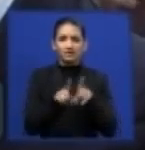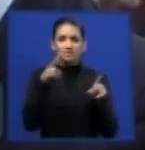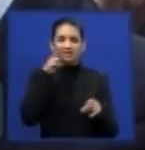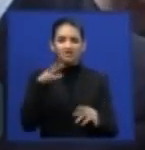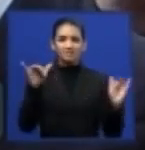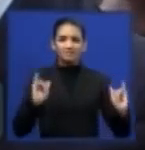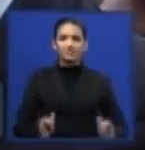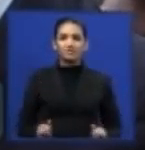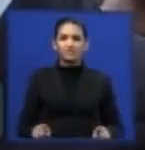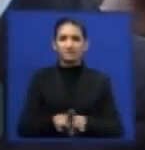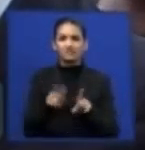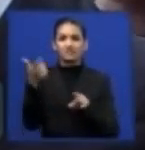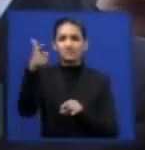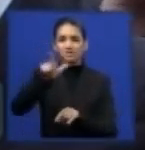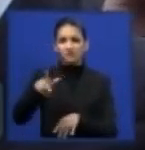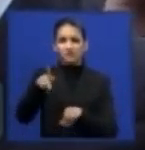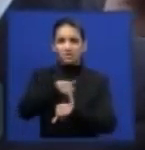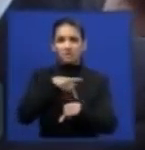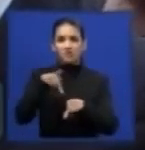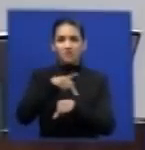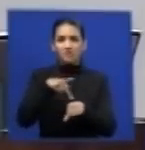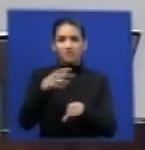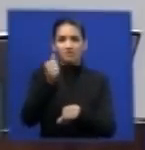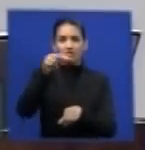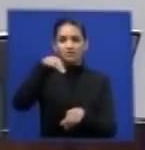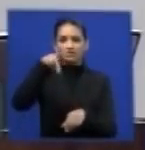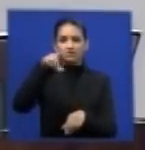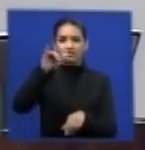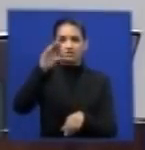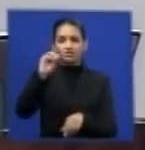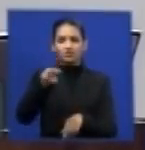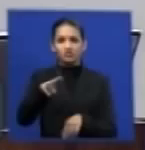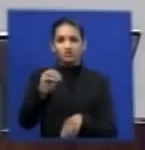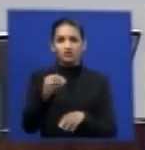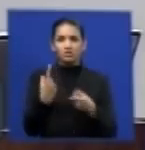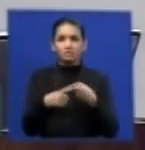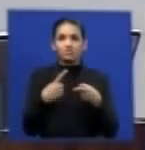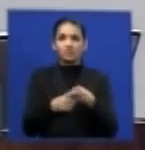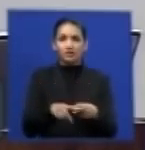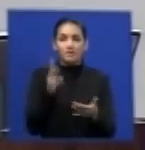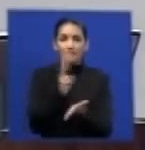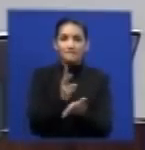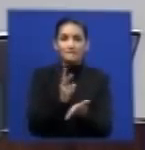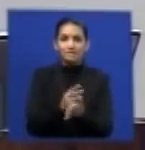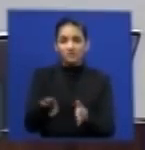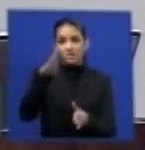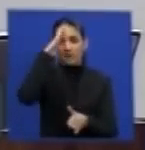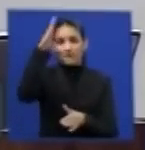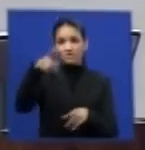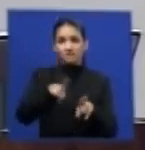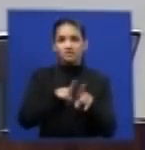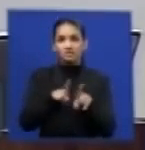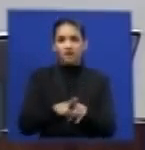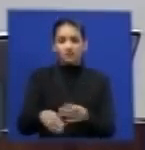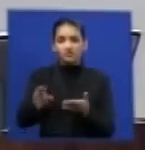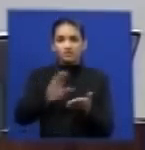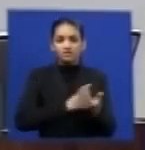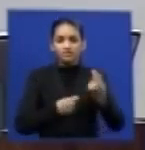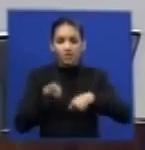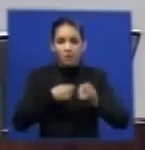andinos que precisam banir a produção de coca embora seja uma das principais fontes de renda desses países